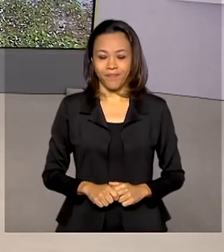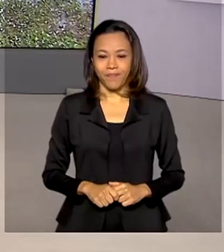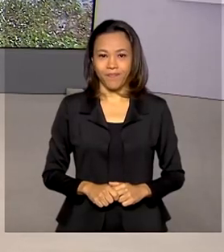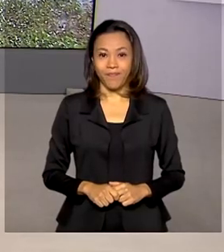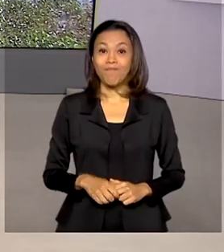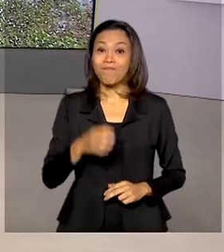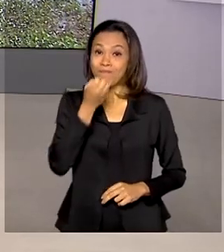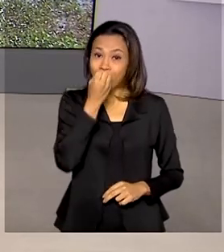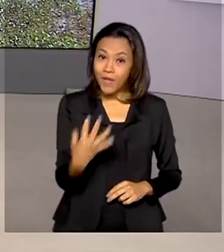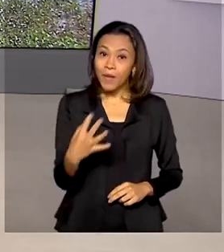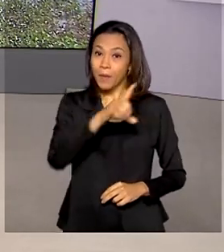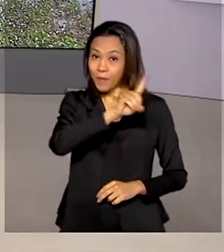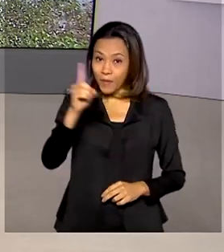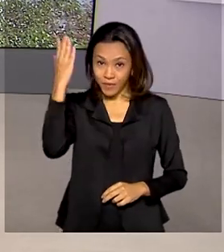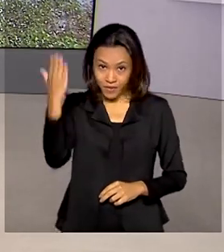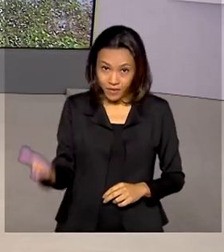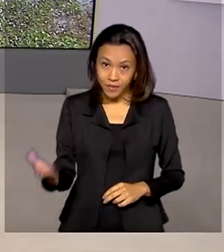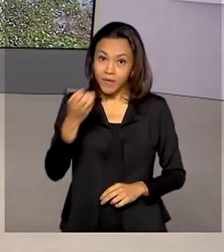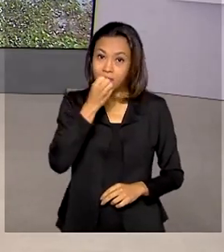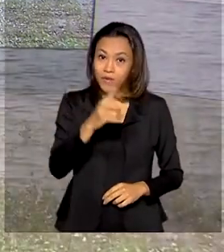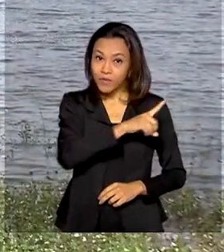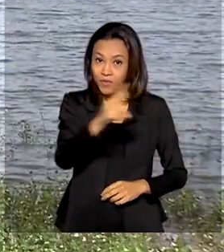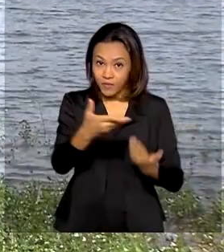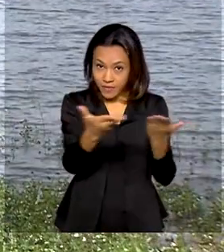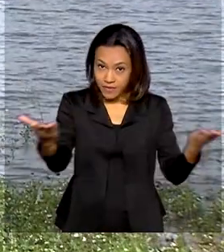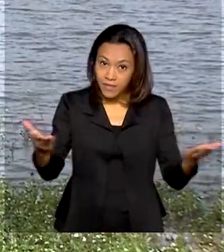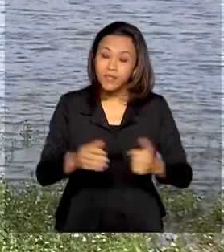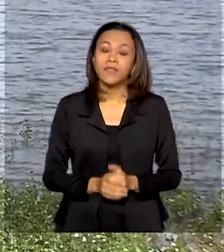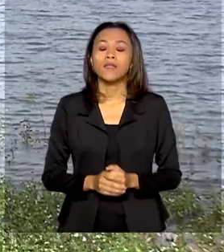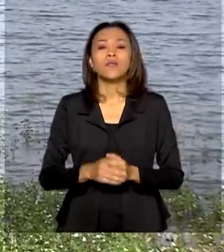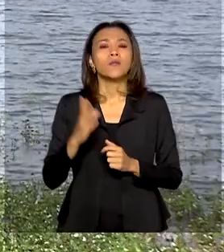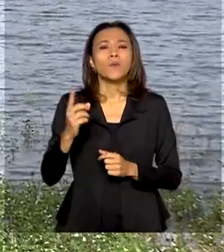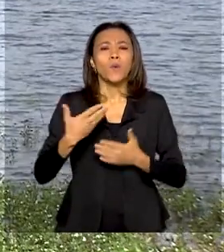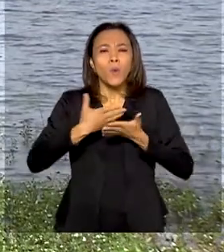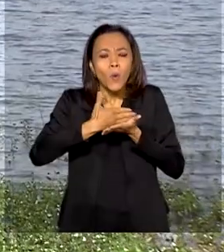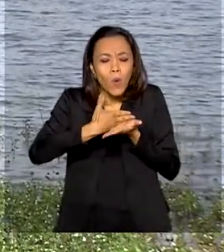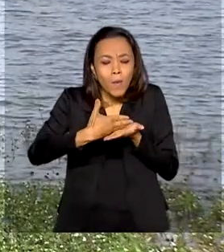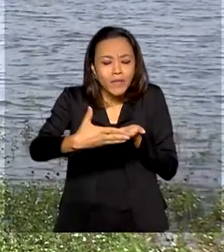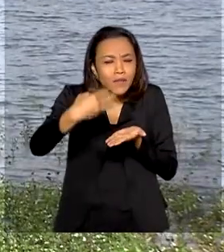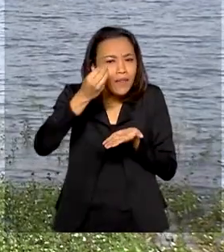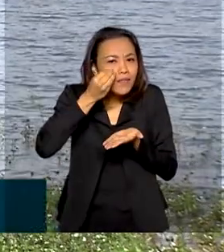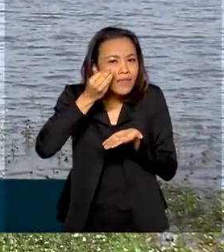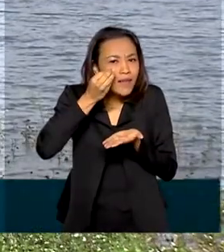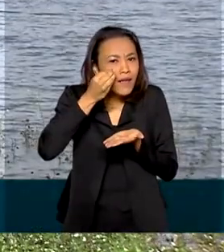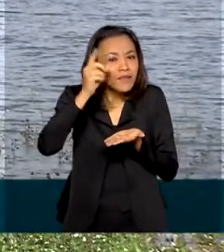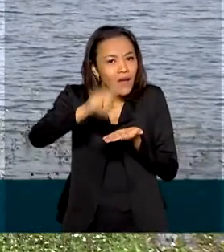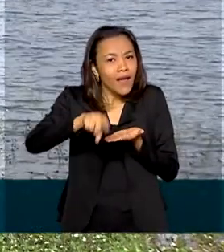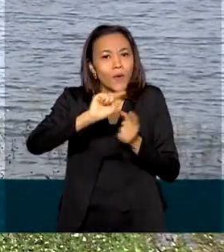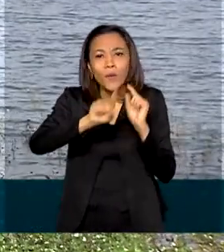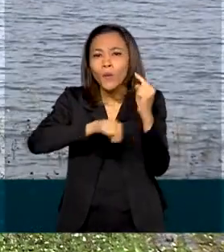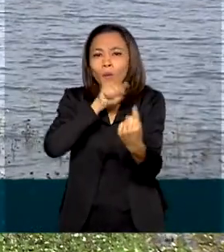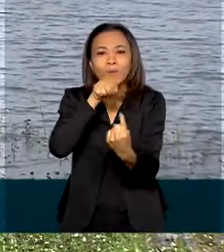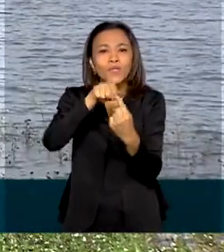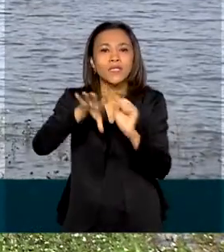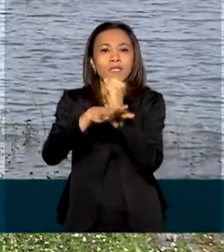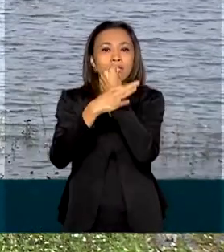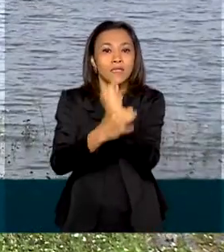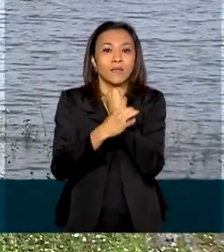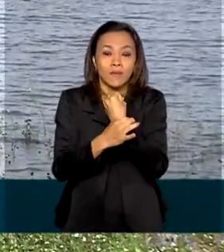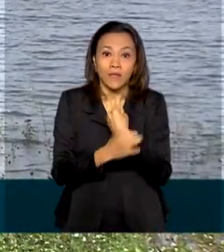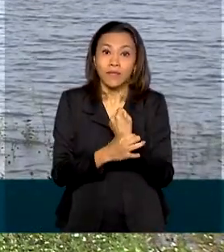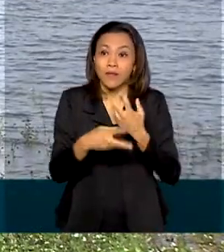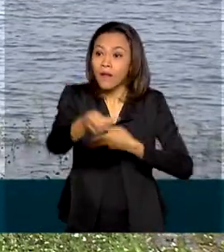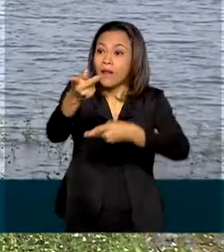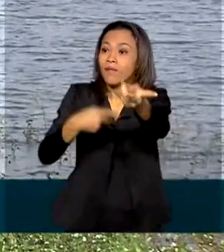Bom dia, Renata. Bom dia a todos que nos acompanham. O início dos testes do canal do Agreste é mais um passo para garantir a segurança hídrica da região do